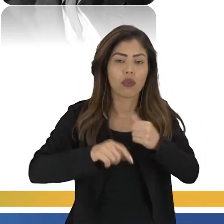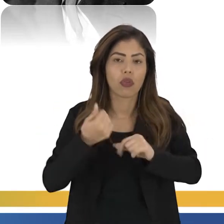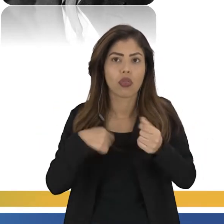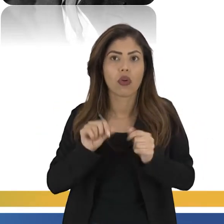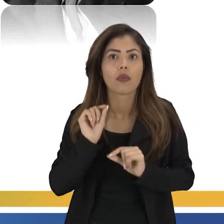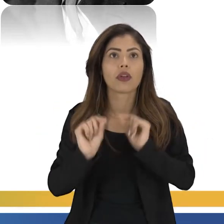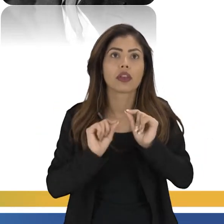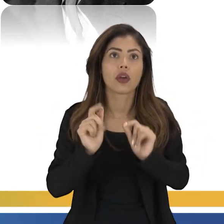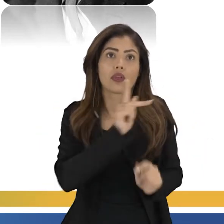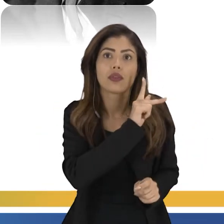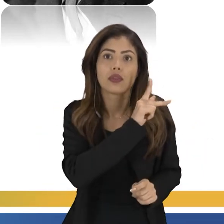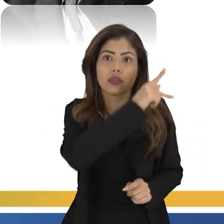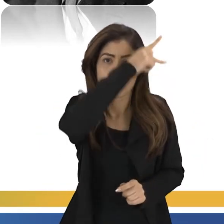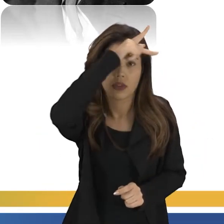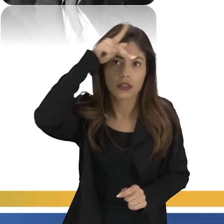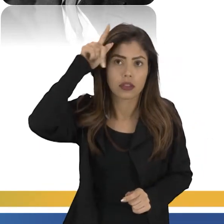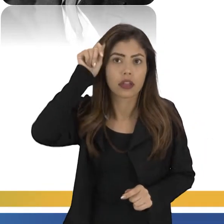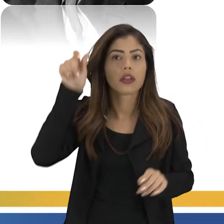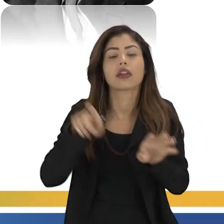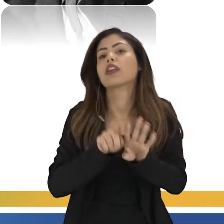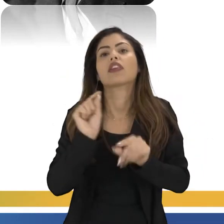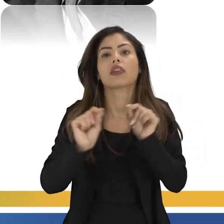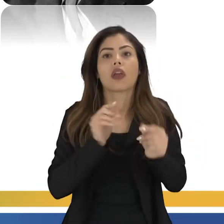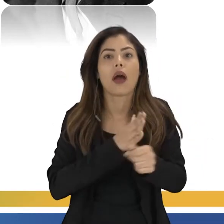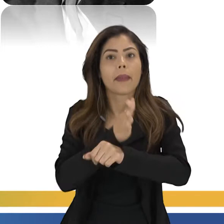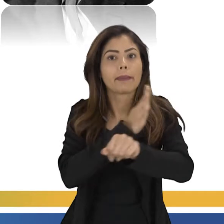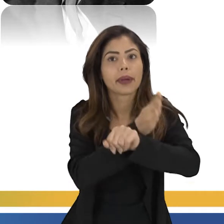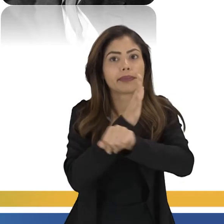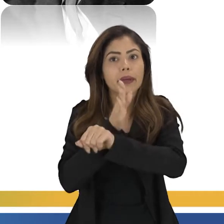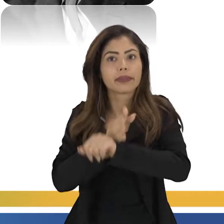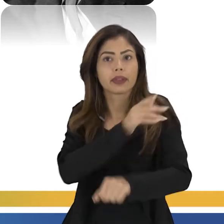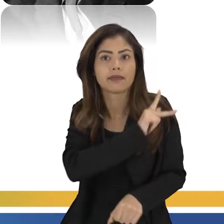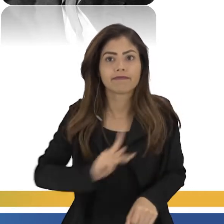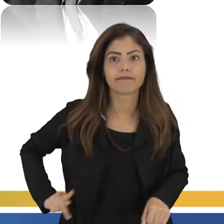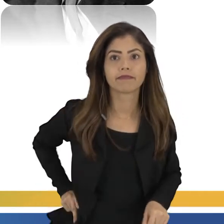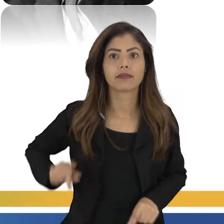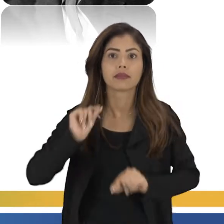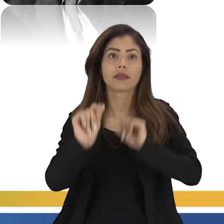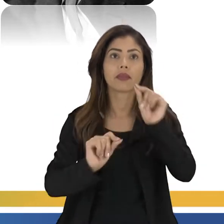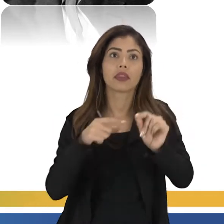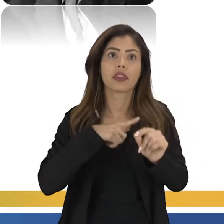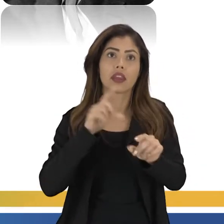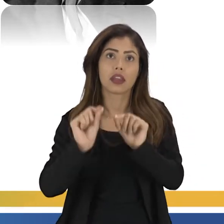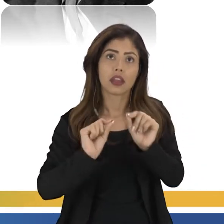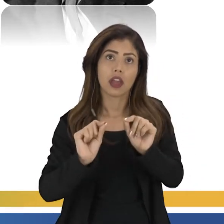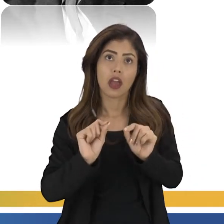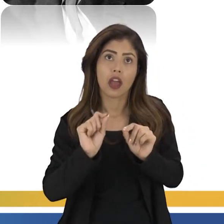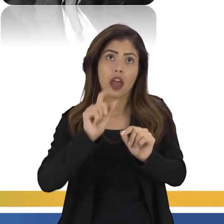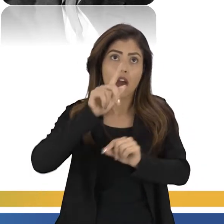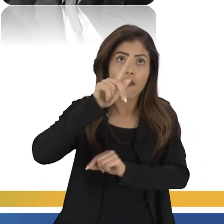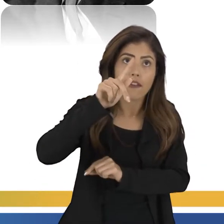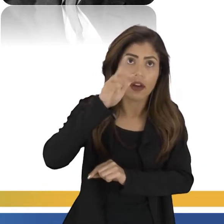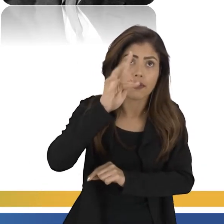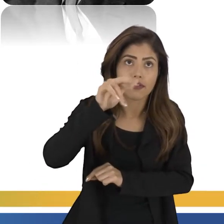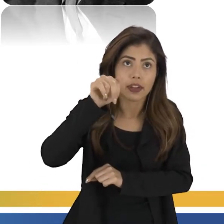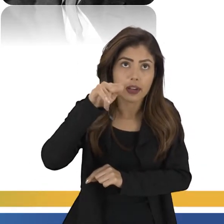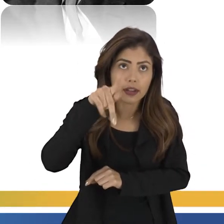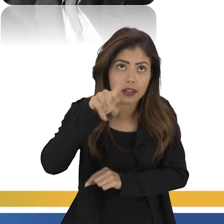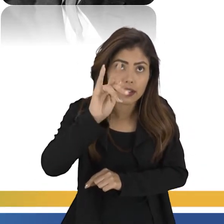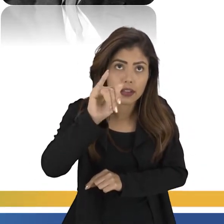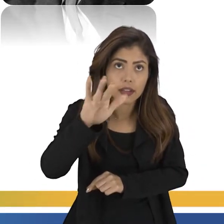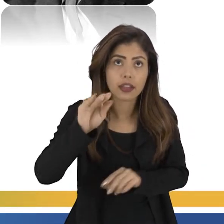onde os presidentes, eles não interviam na economia. Mas a gente vai ter o Frank Delano Roosevelt, né?